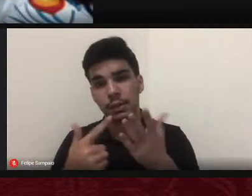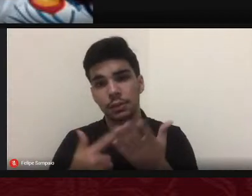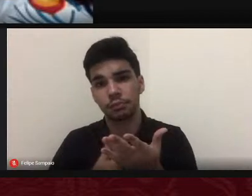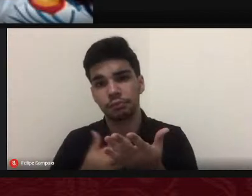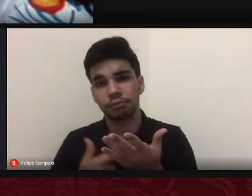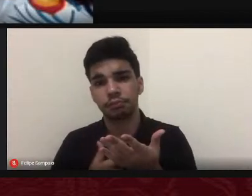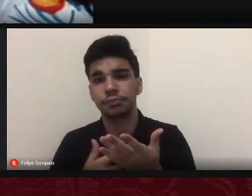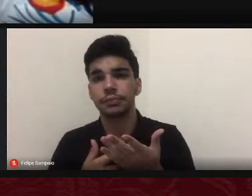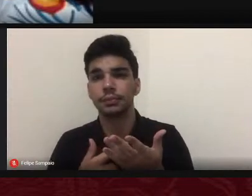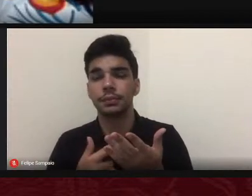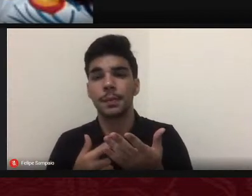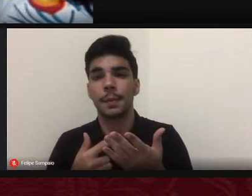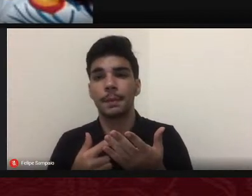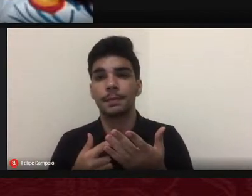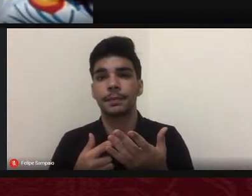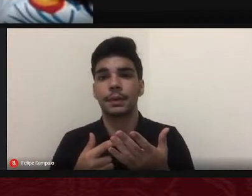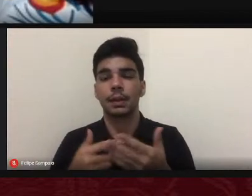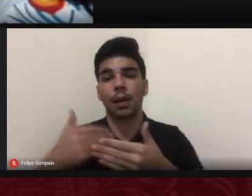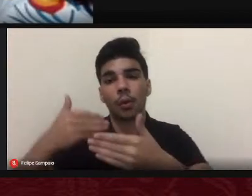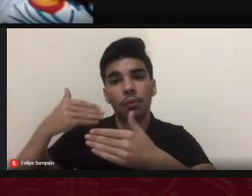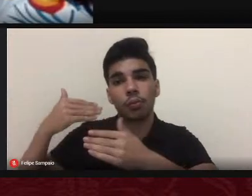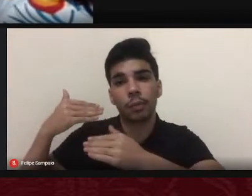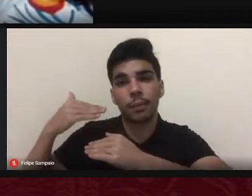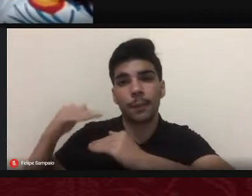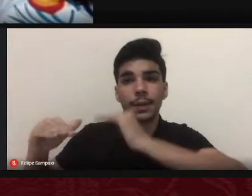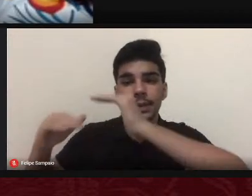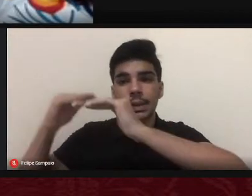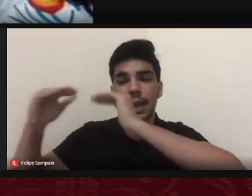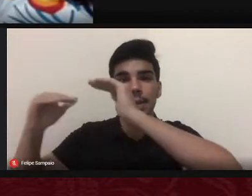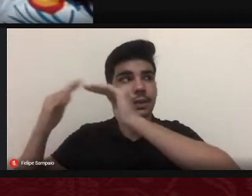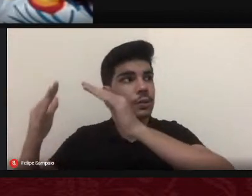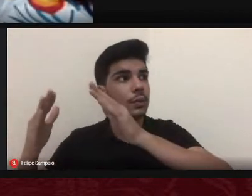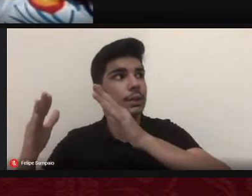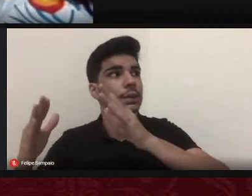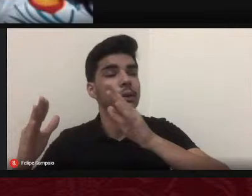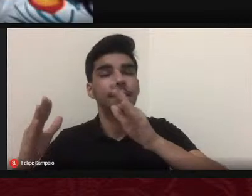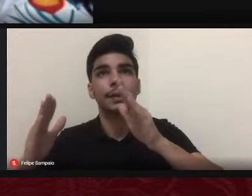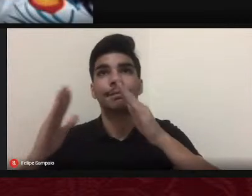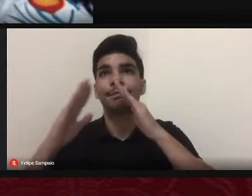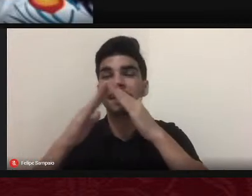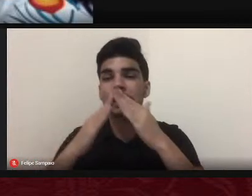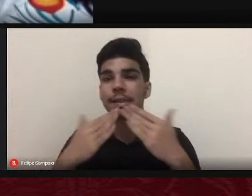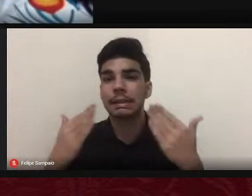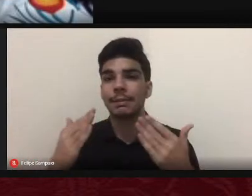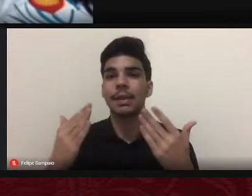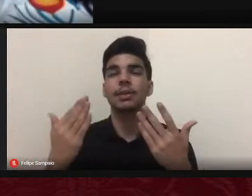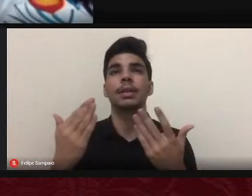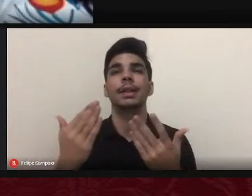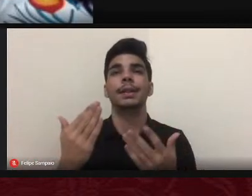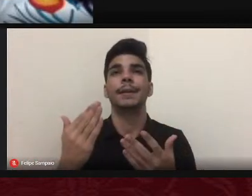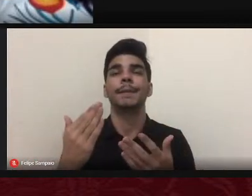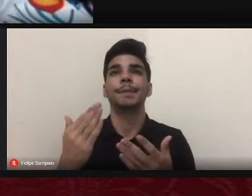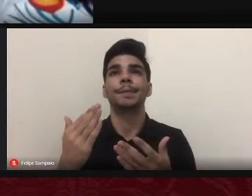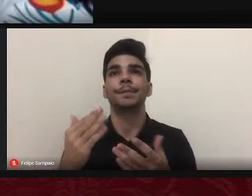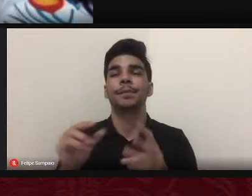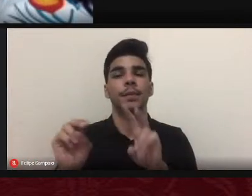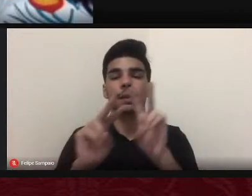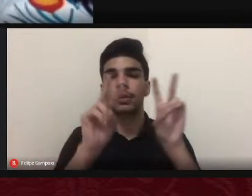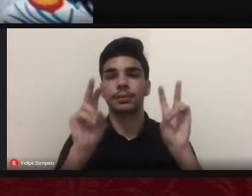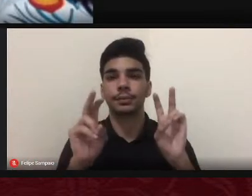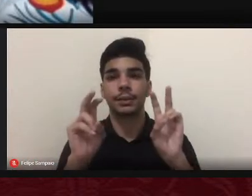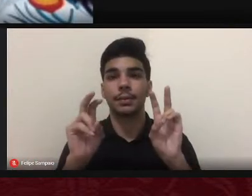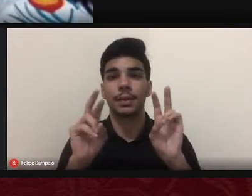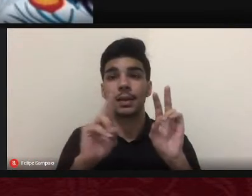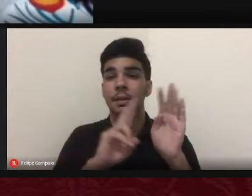de amadurecimento da abordagem geográfica acerca de temas de grande relevância para a saúde pública